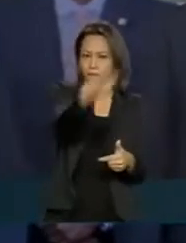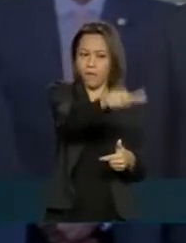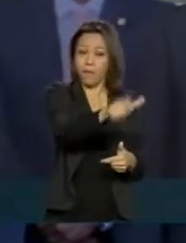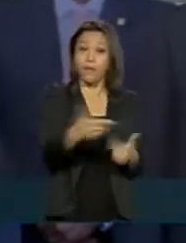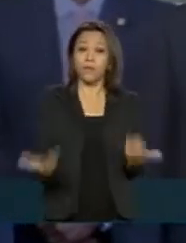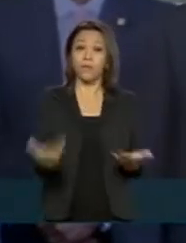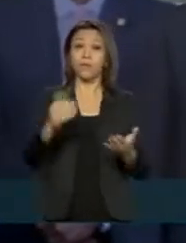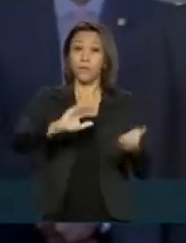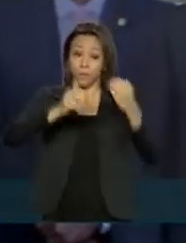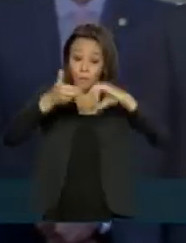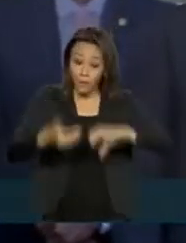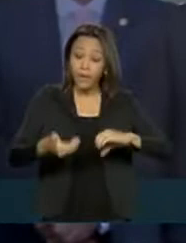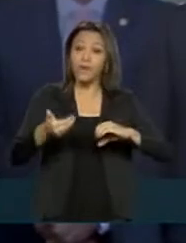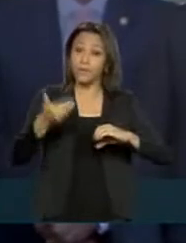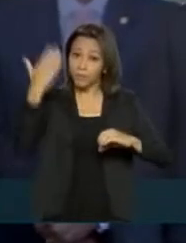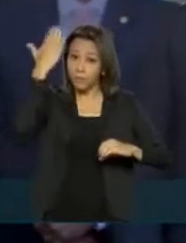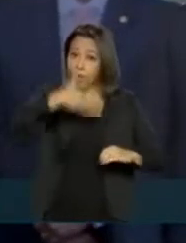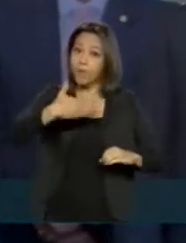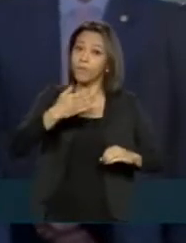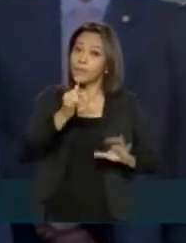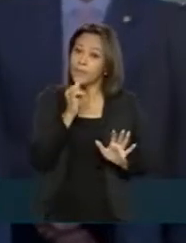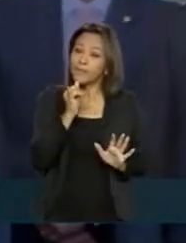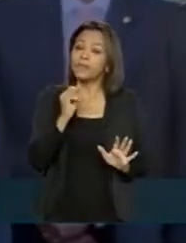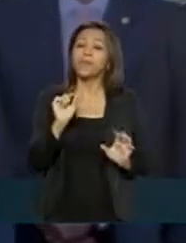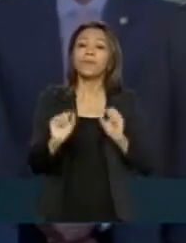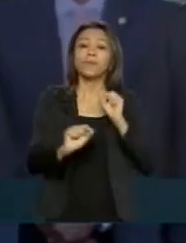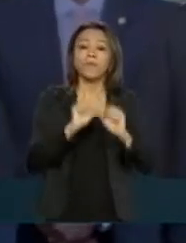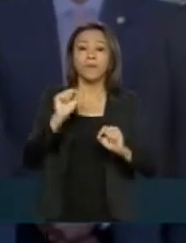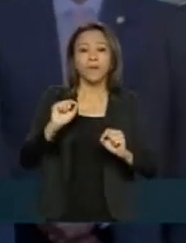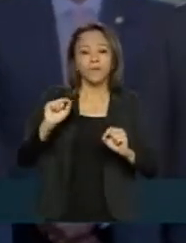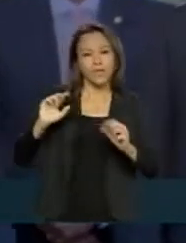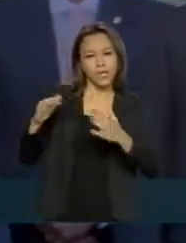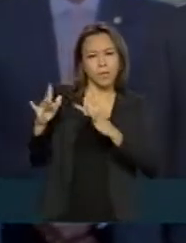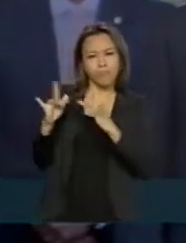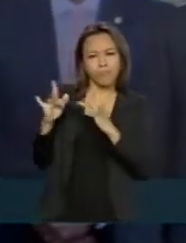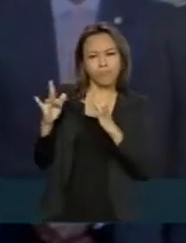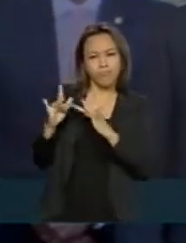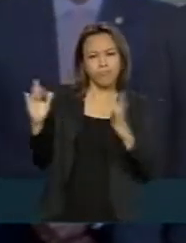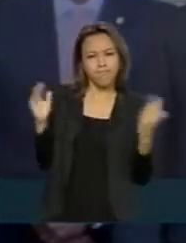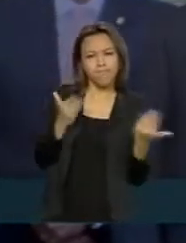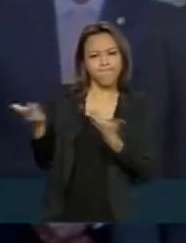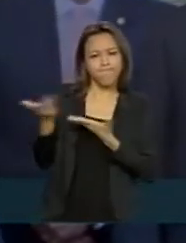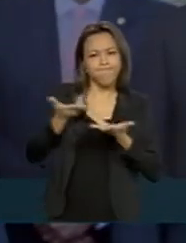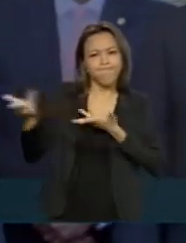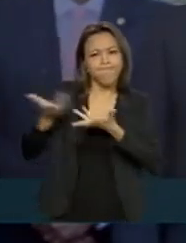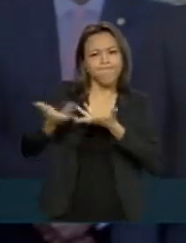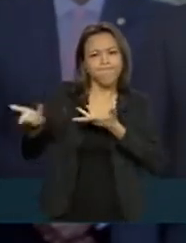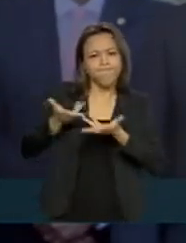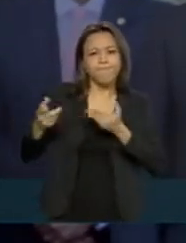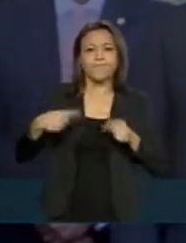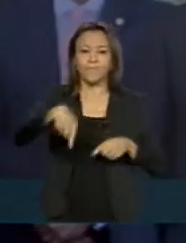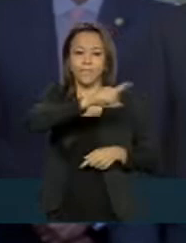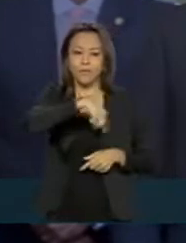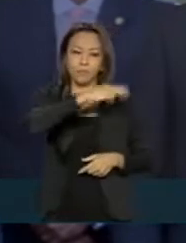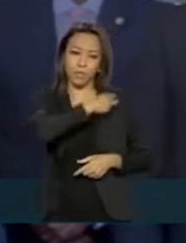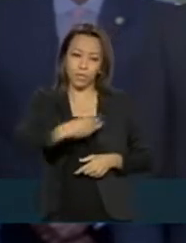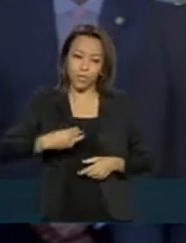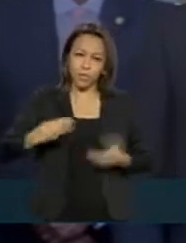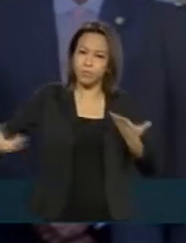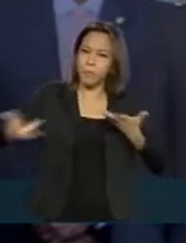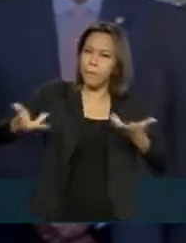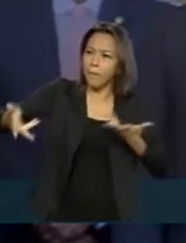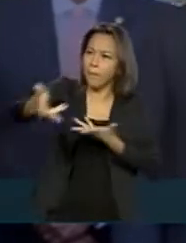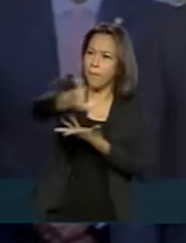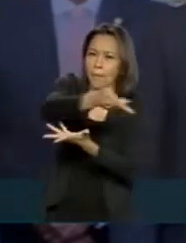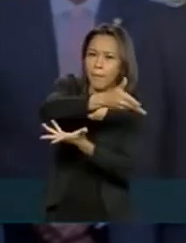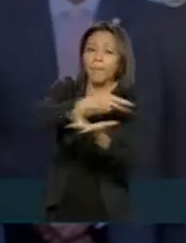Nacional também dá exemplo e começa, nesse momento, junto ao presidente Jair Bolsonaro e ao governo, e aos ministros de governo, a retomar